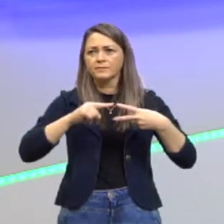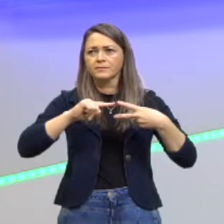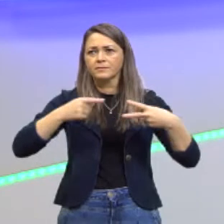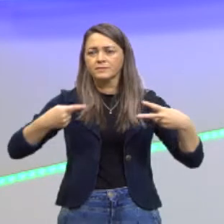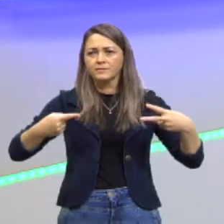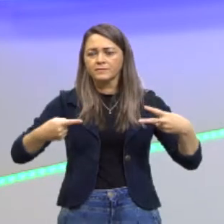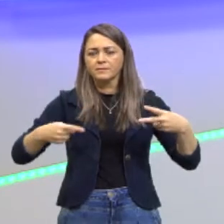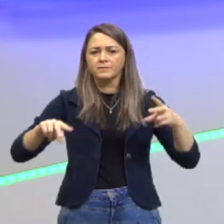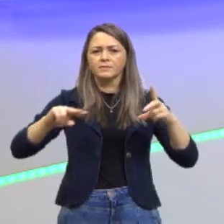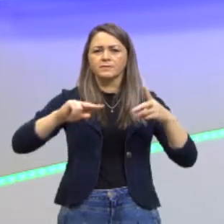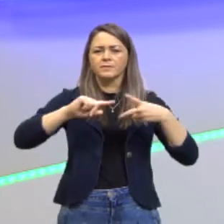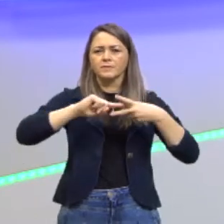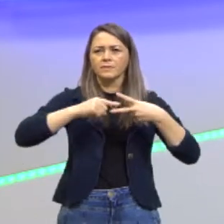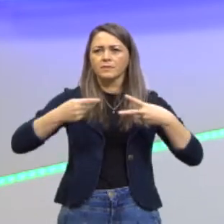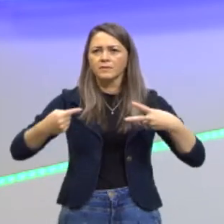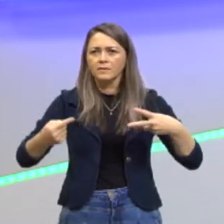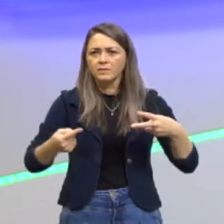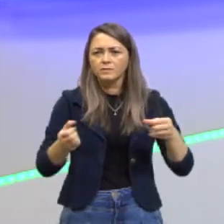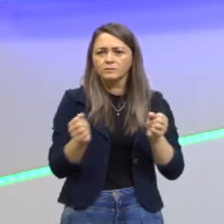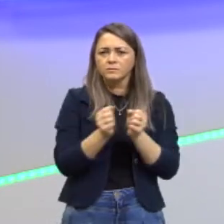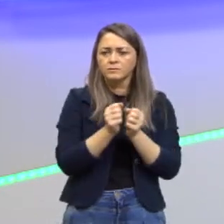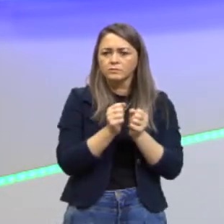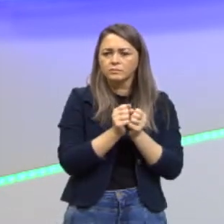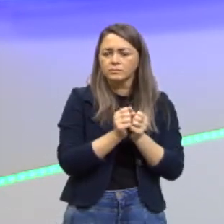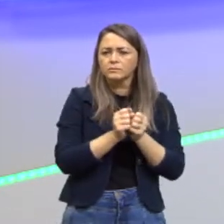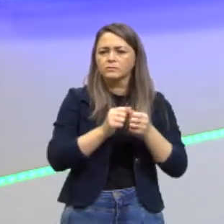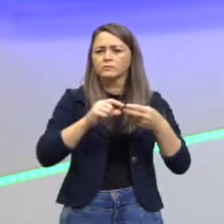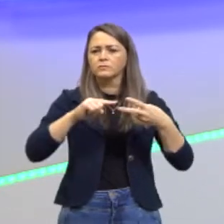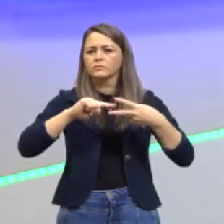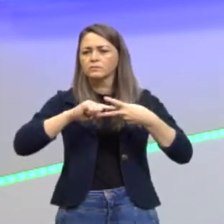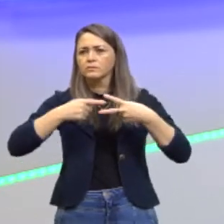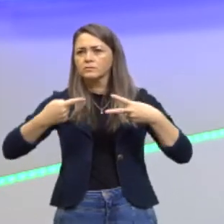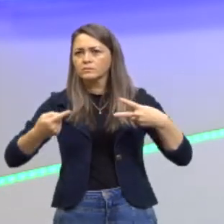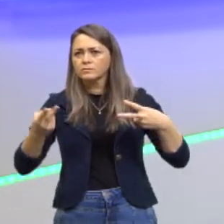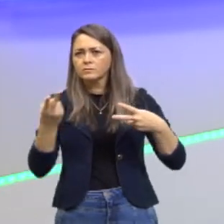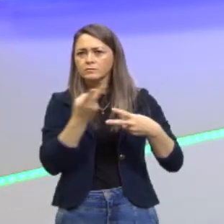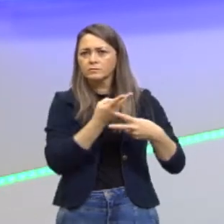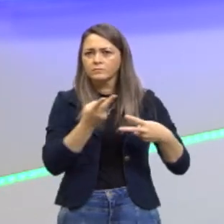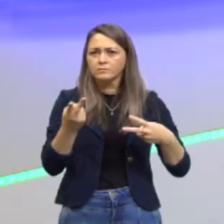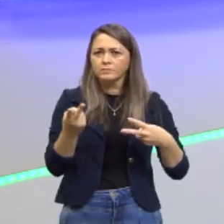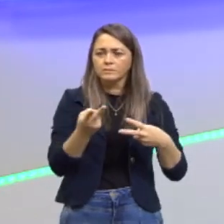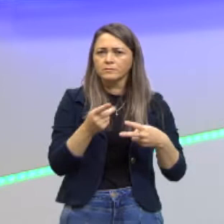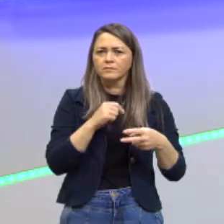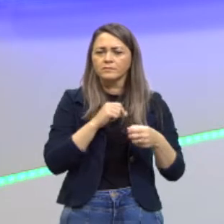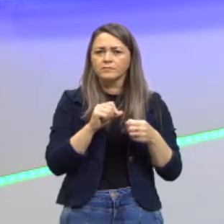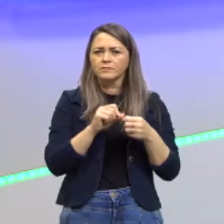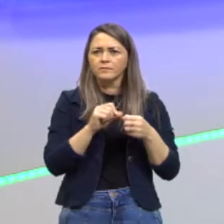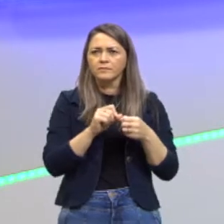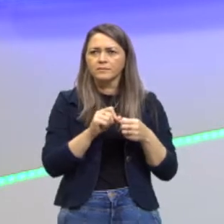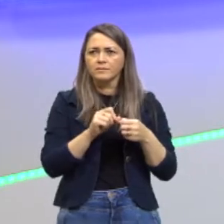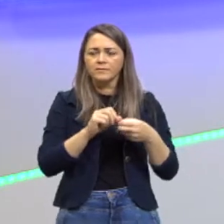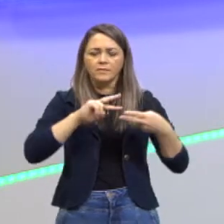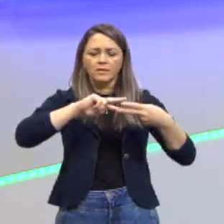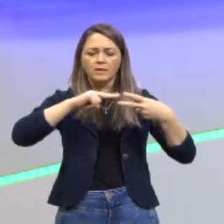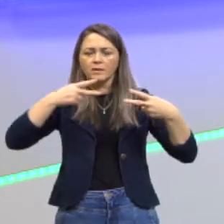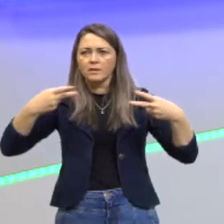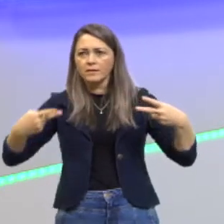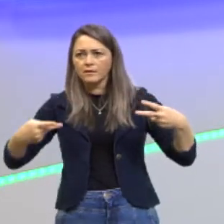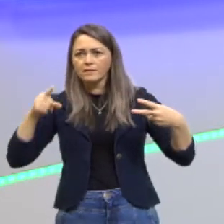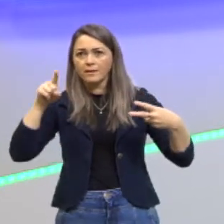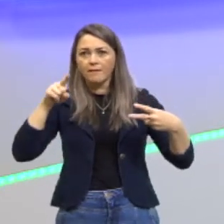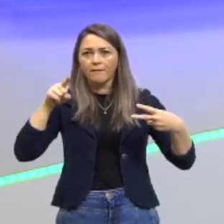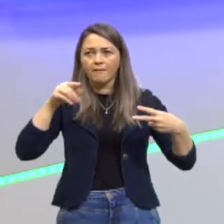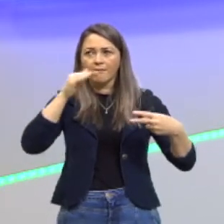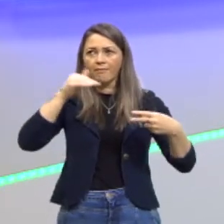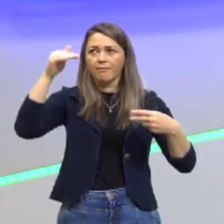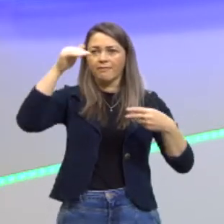né? Nesse trabalho junto com os ribossomos de fazer. É como se nós tivéssemos o DNA lá no centro de comando